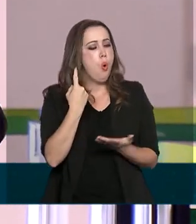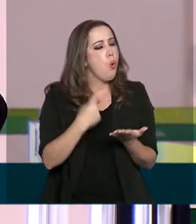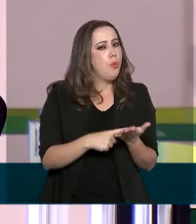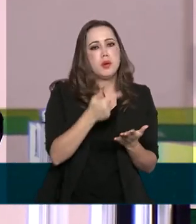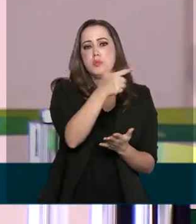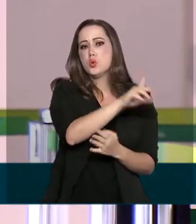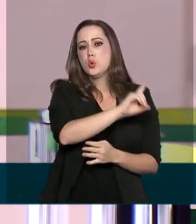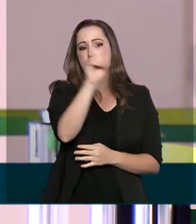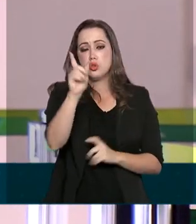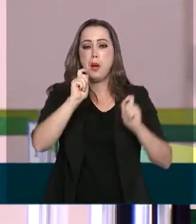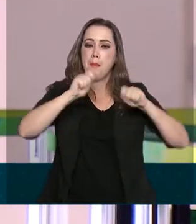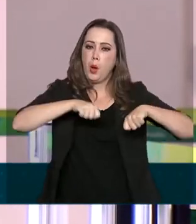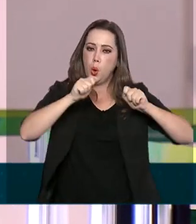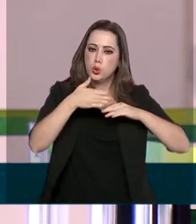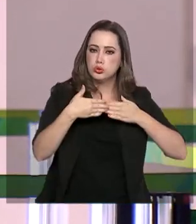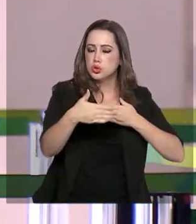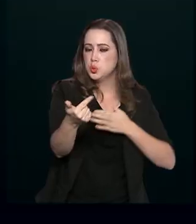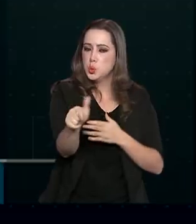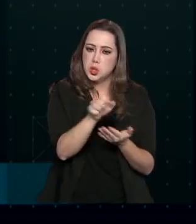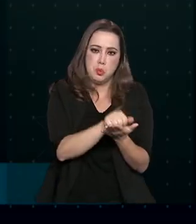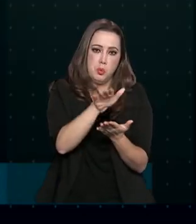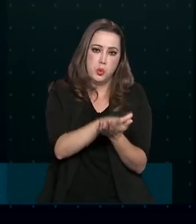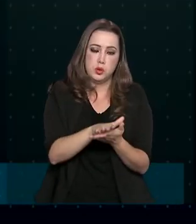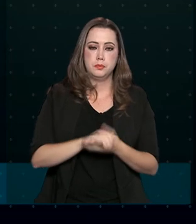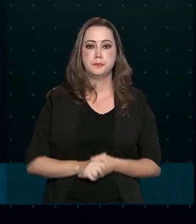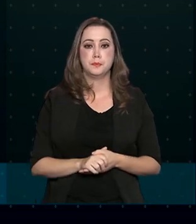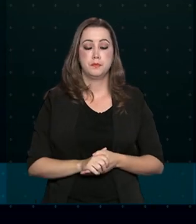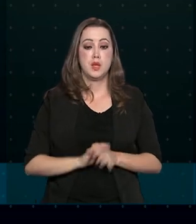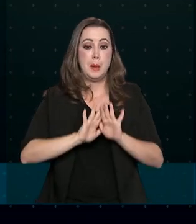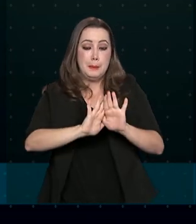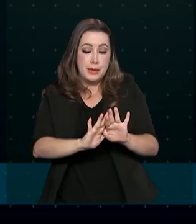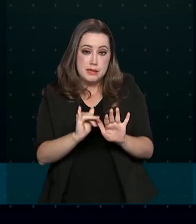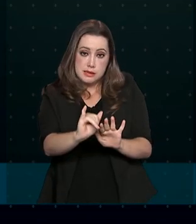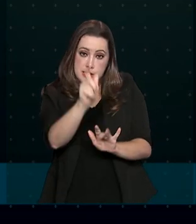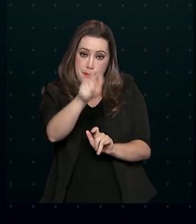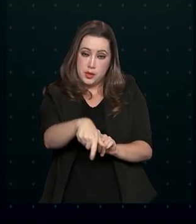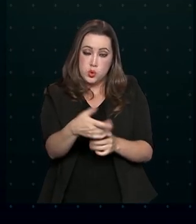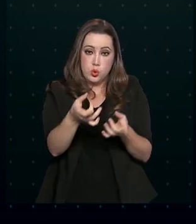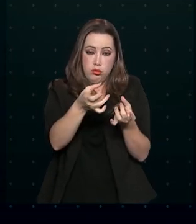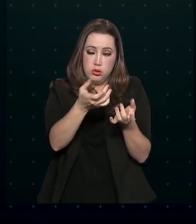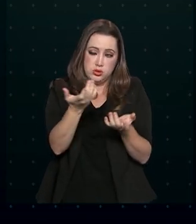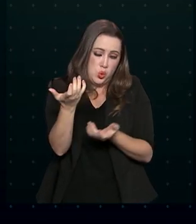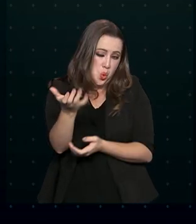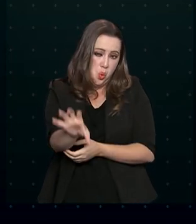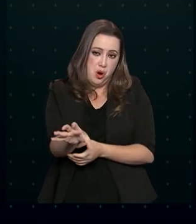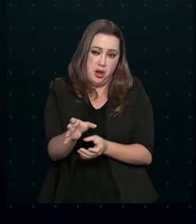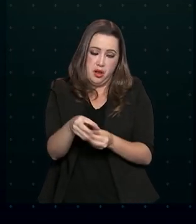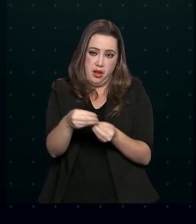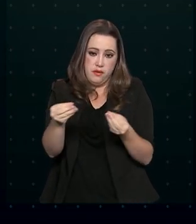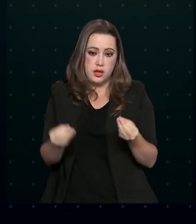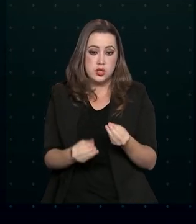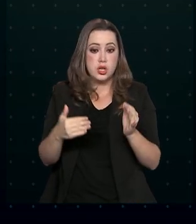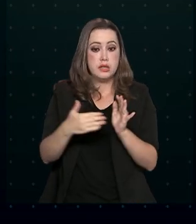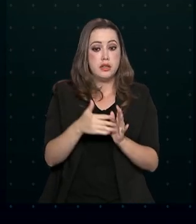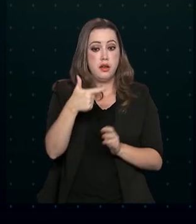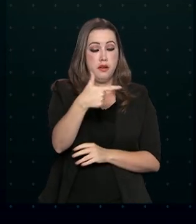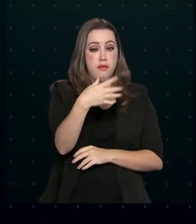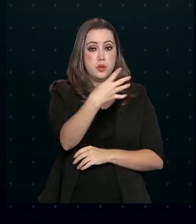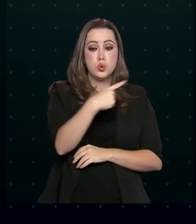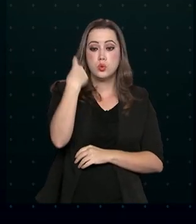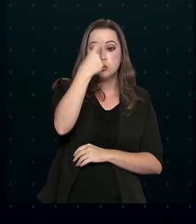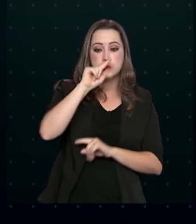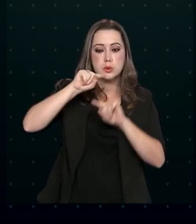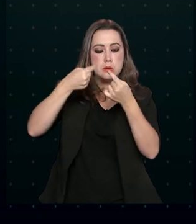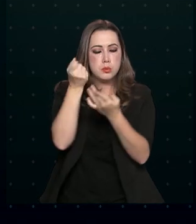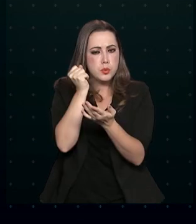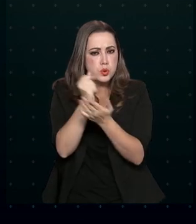viagem, pode fazer isso sem multa. Já para os casos em que o passageiro desiste da passagem, em até 24 horas depois da